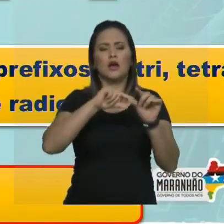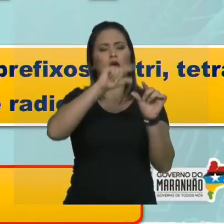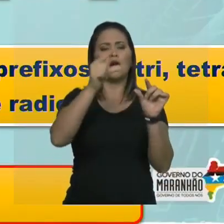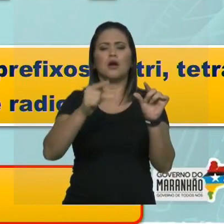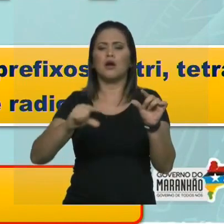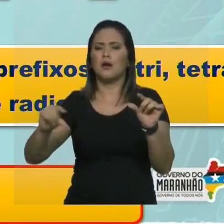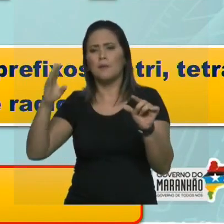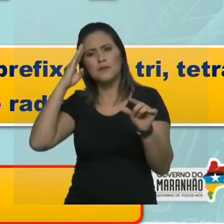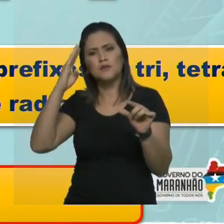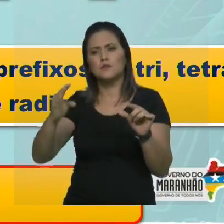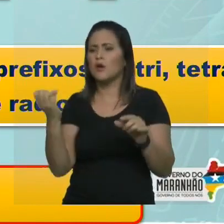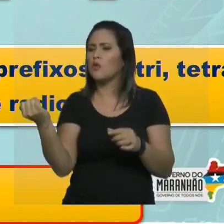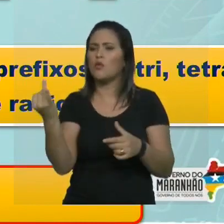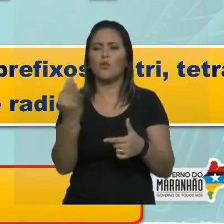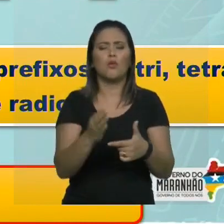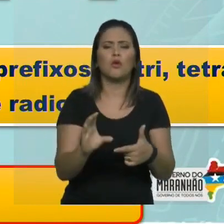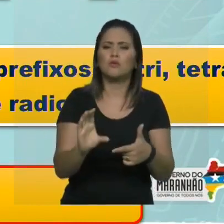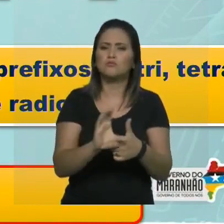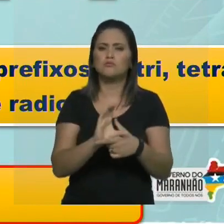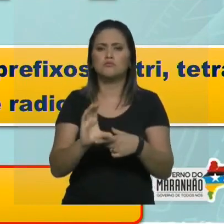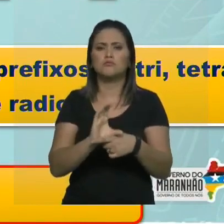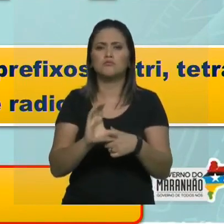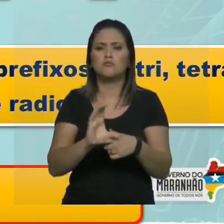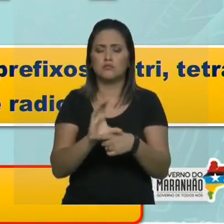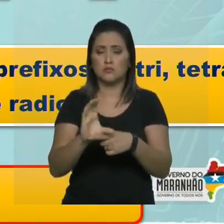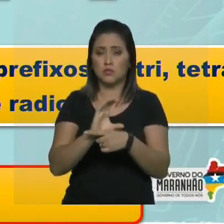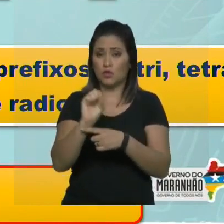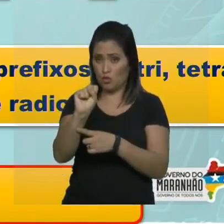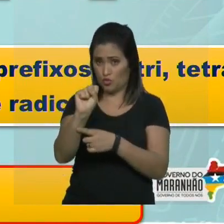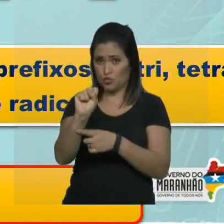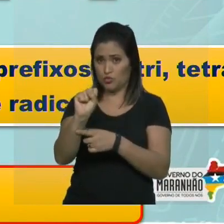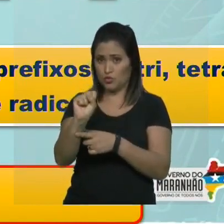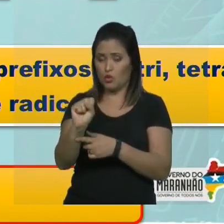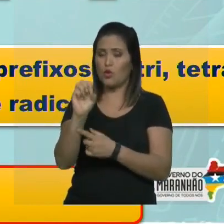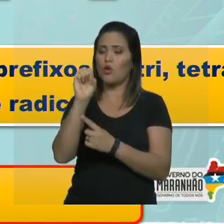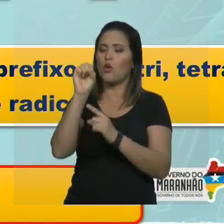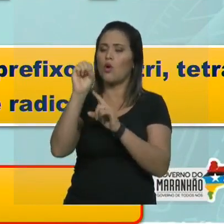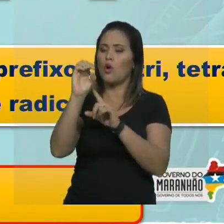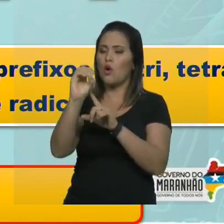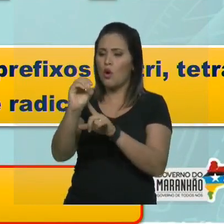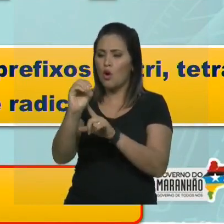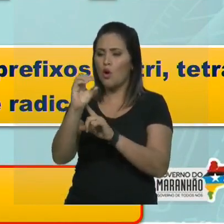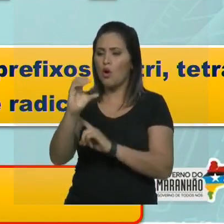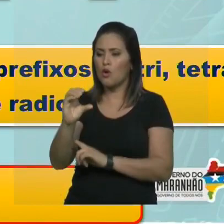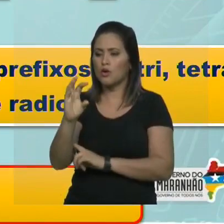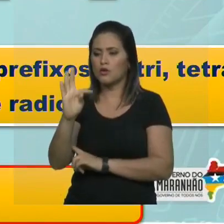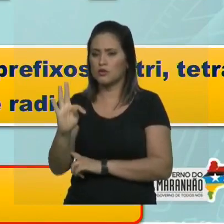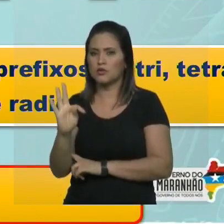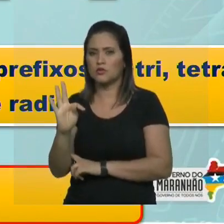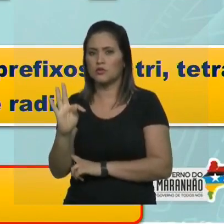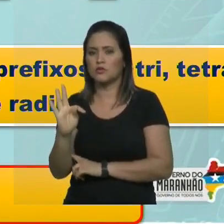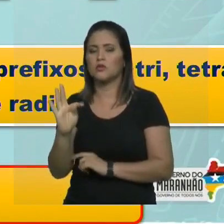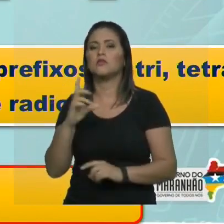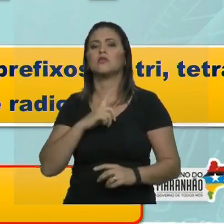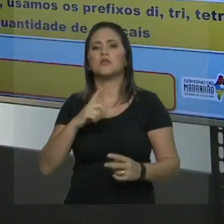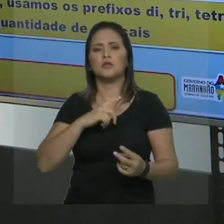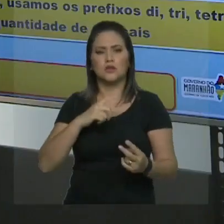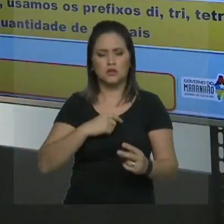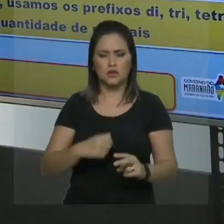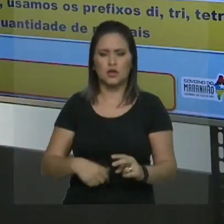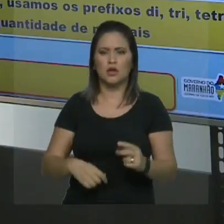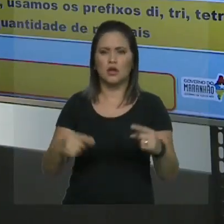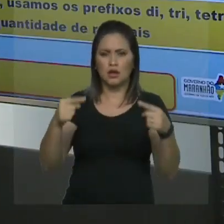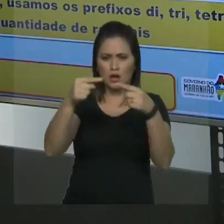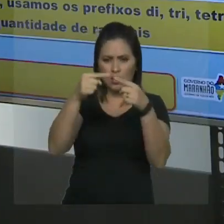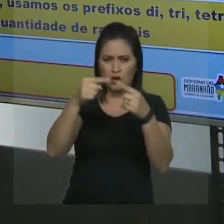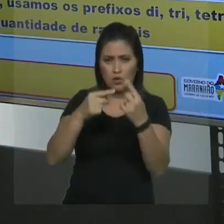6, 7, 8. Oct. tem uma dupla em, confere, e a terminação de hidrocarboneto O. Então, é um